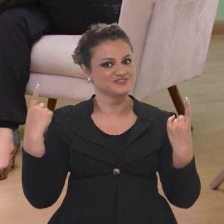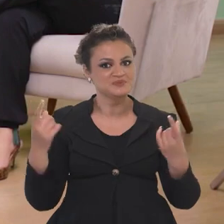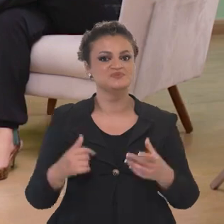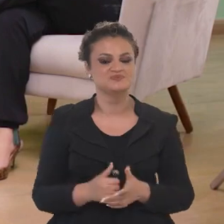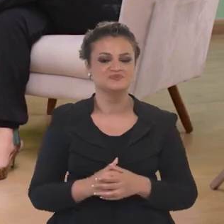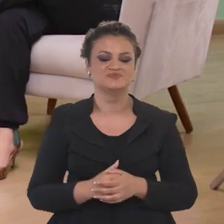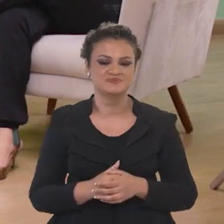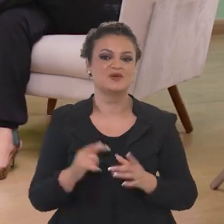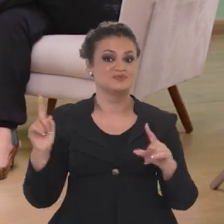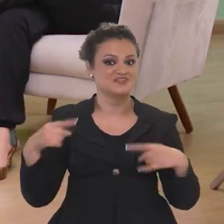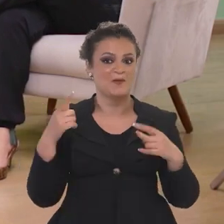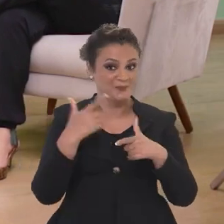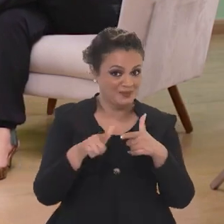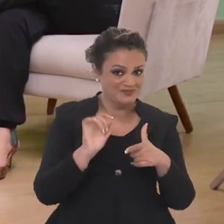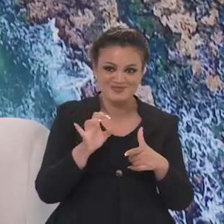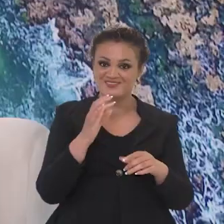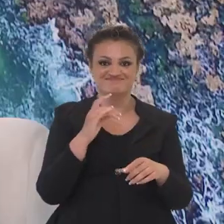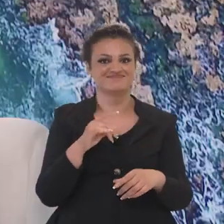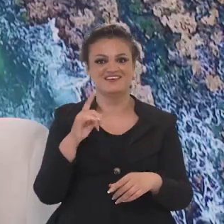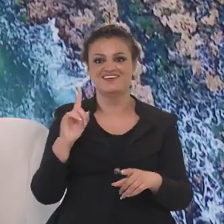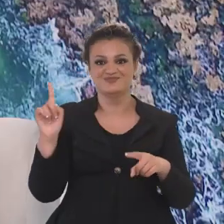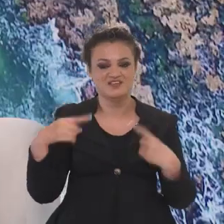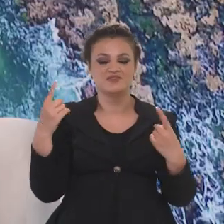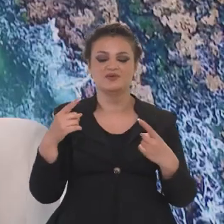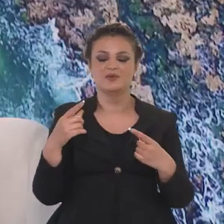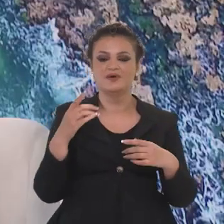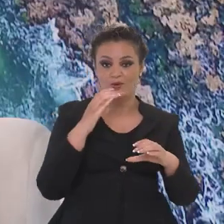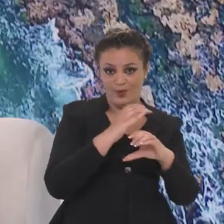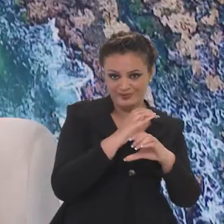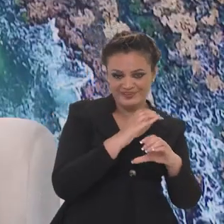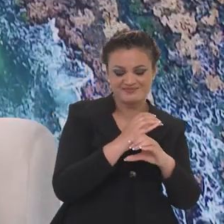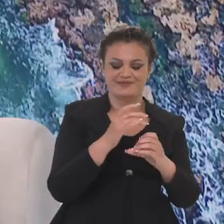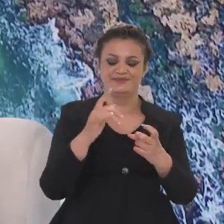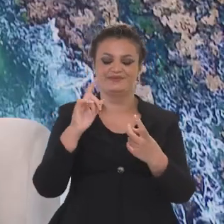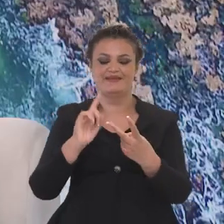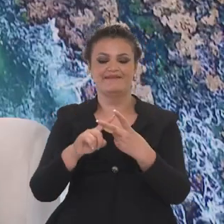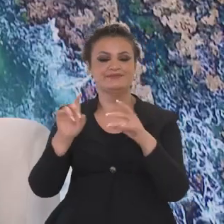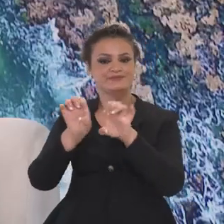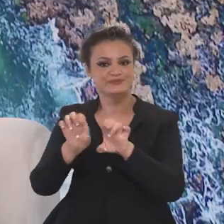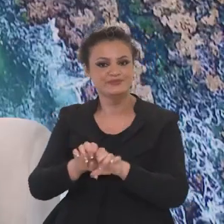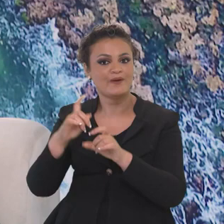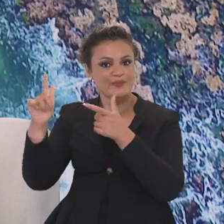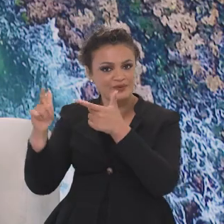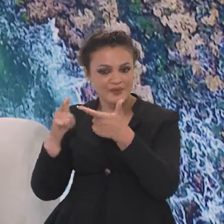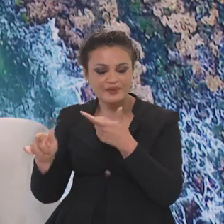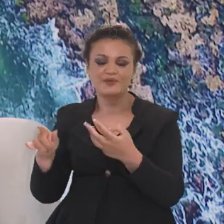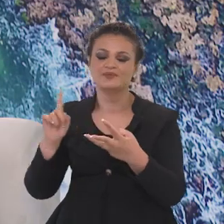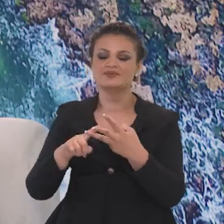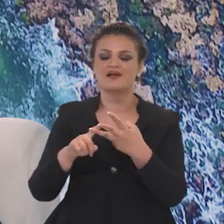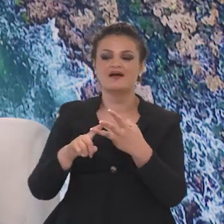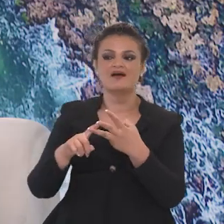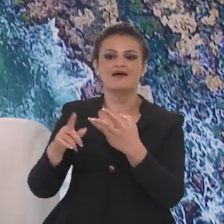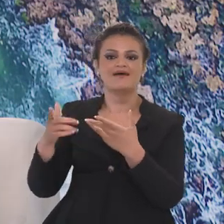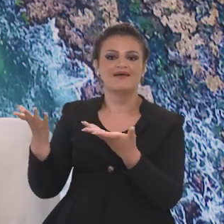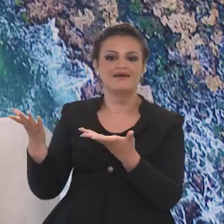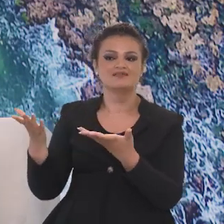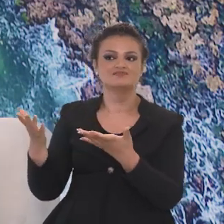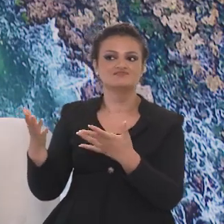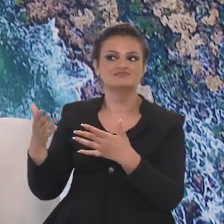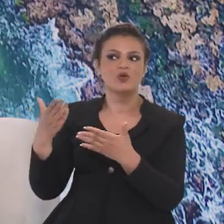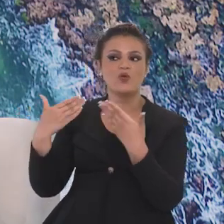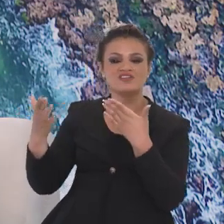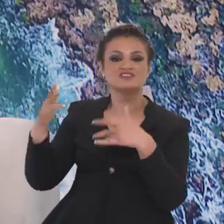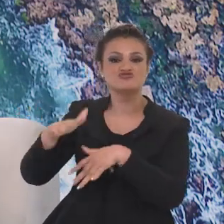desafio, né? É mais do um problema. A gente tem o idioma, mas não é só o idioma, né? Você tem uma infraestrutura, você tem uma questão de comunicação